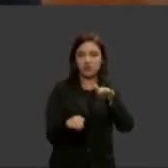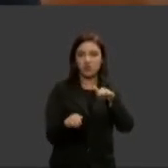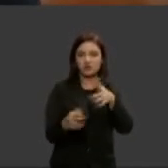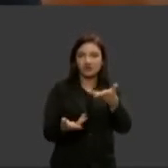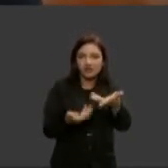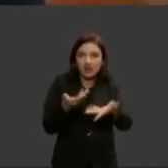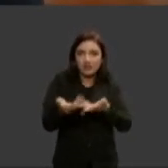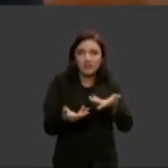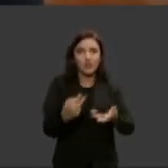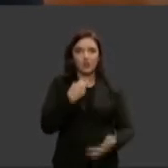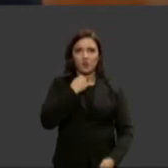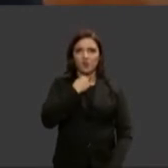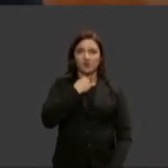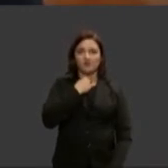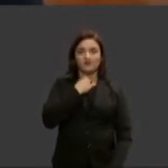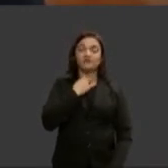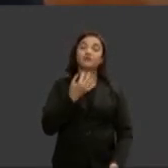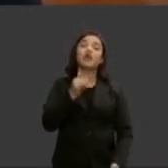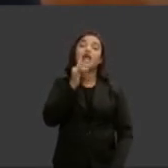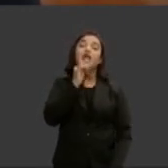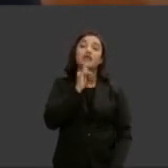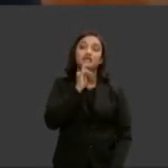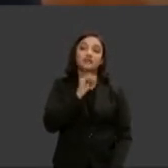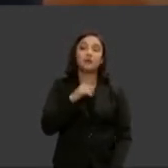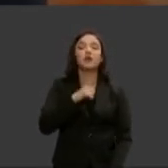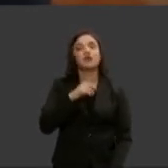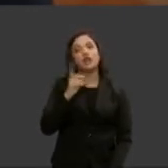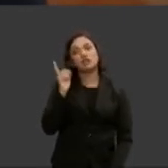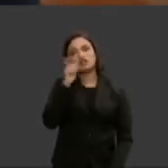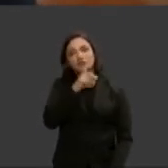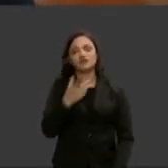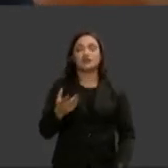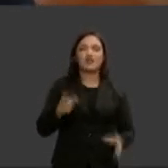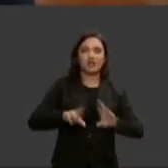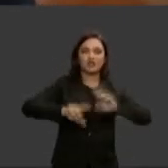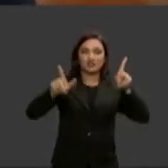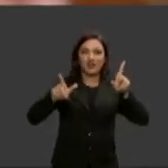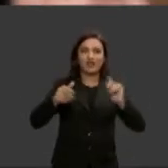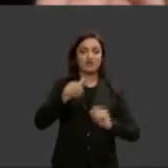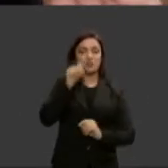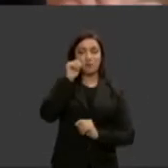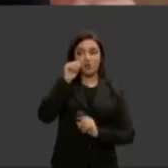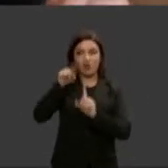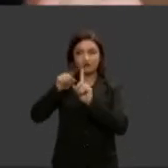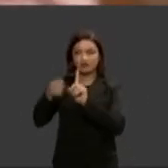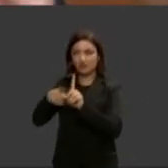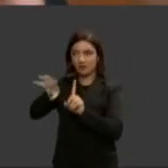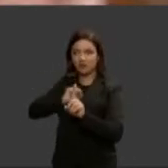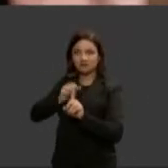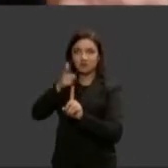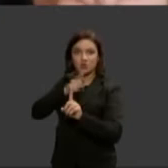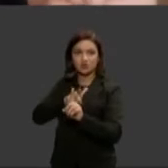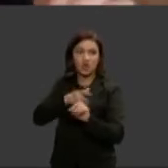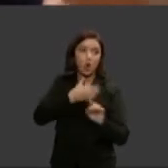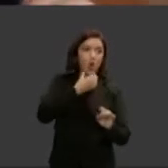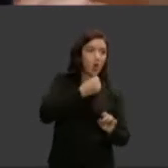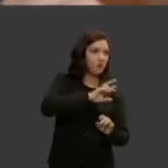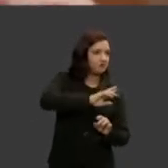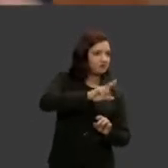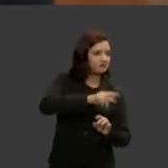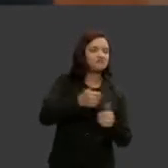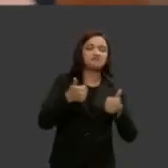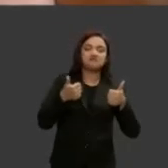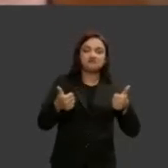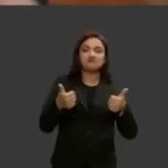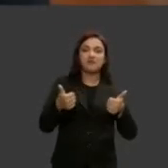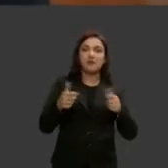temos sim uma diferença mulher engravida homem não engravida até aí ok não tem nenhum problema essa diferença